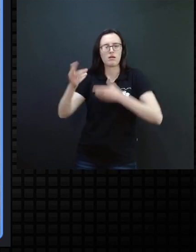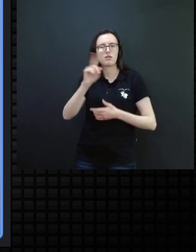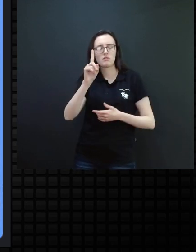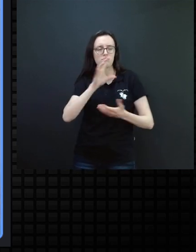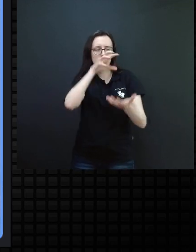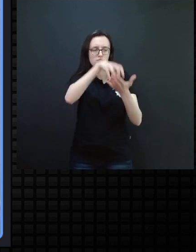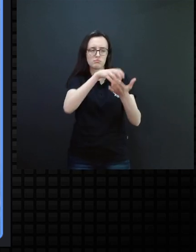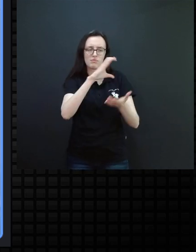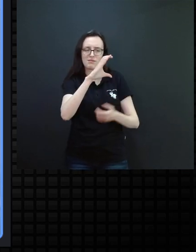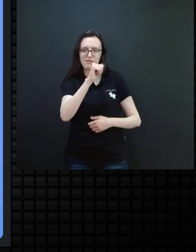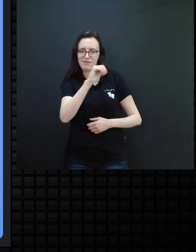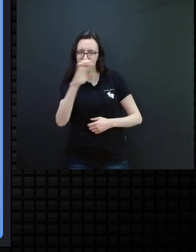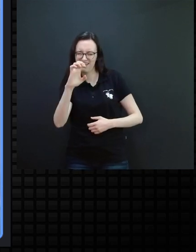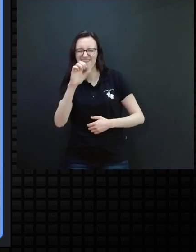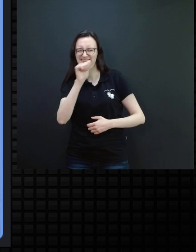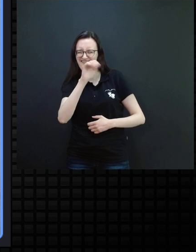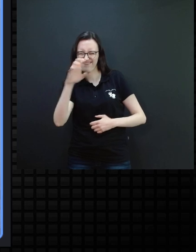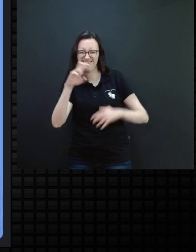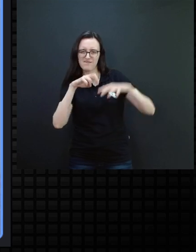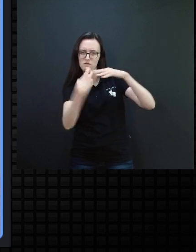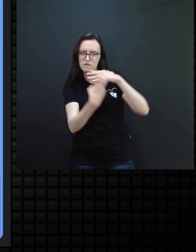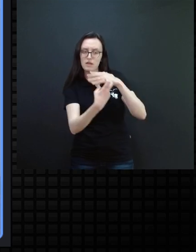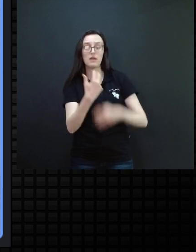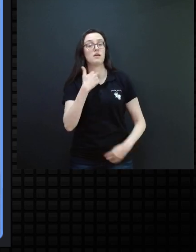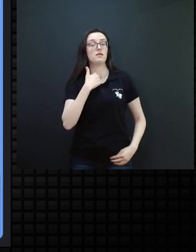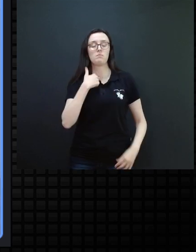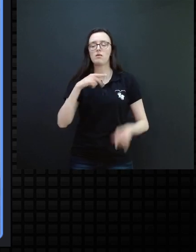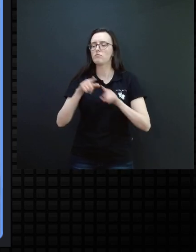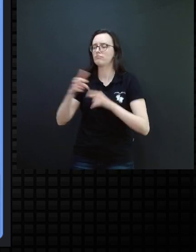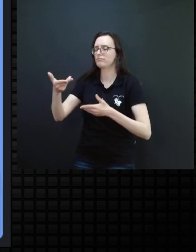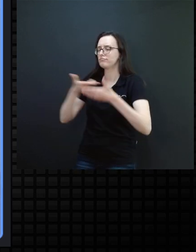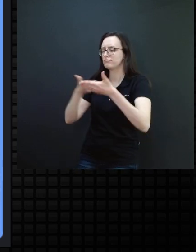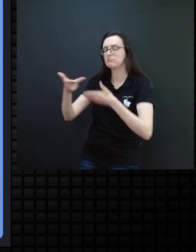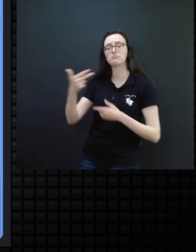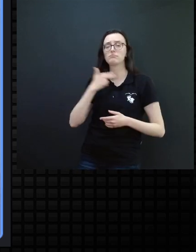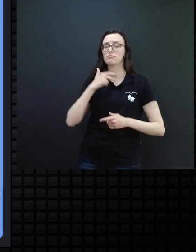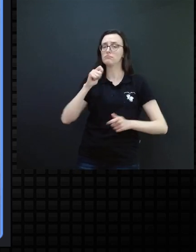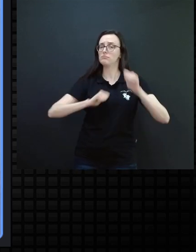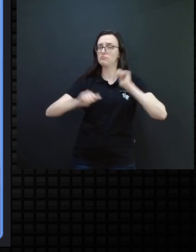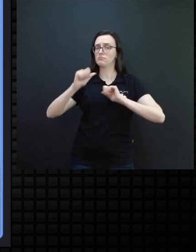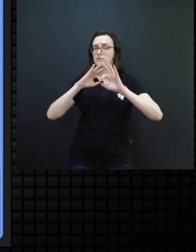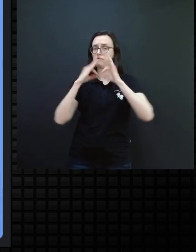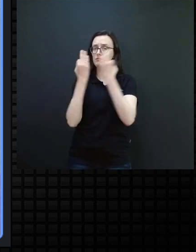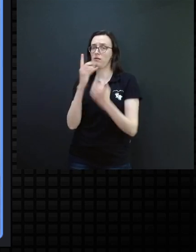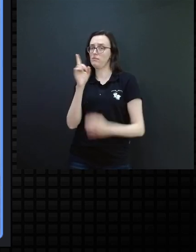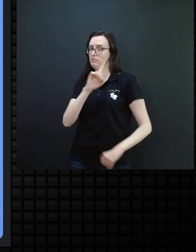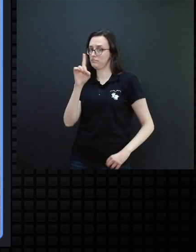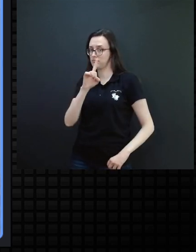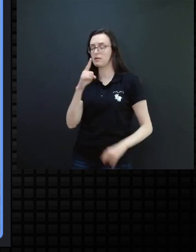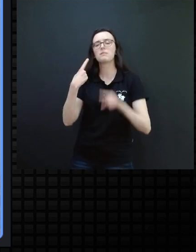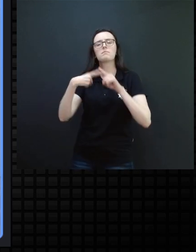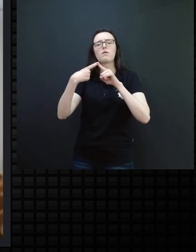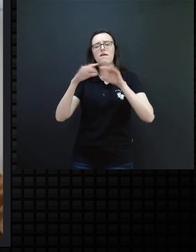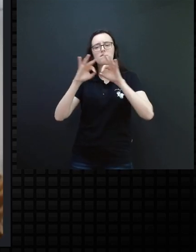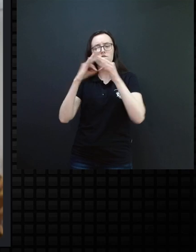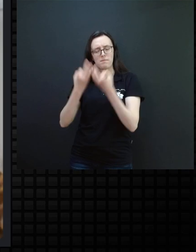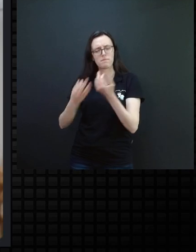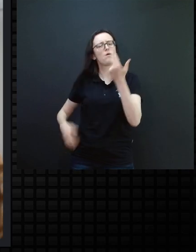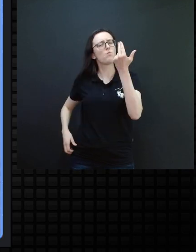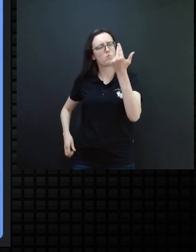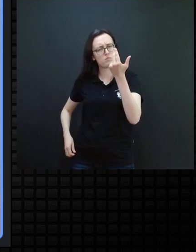atendimento, né, no AE, e nem em sua mediação nas orientações com a família, pra que a família também